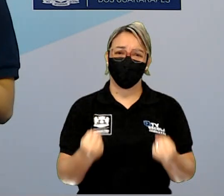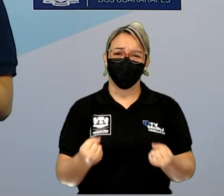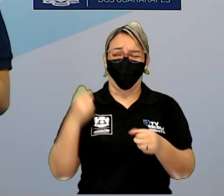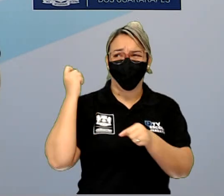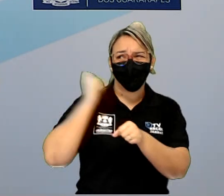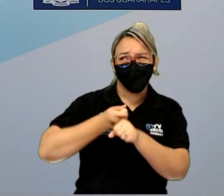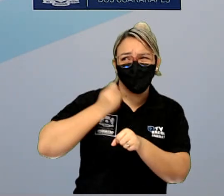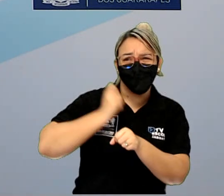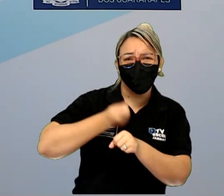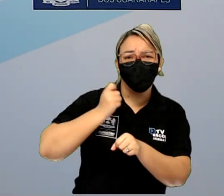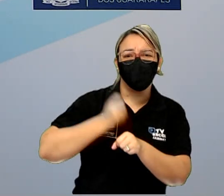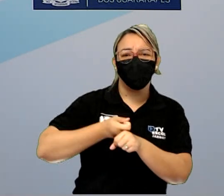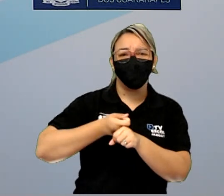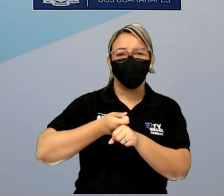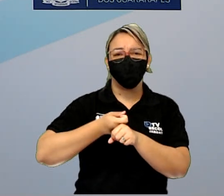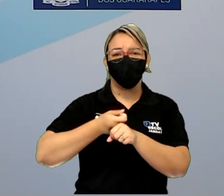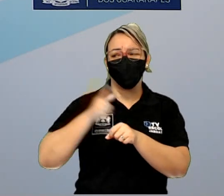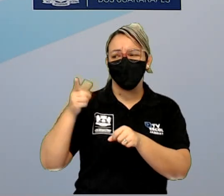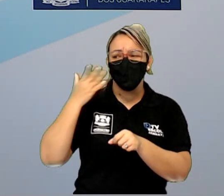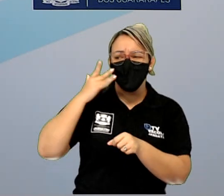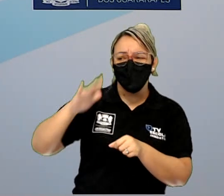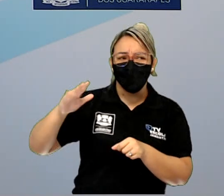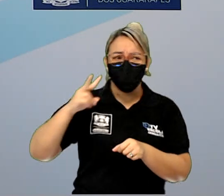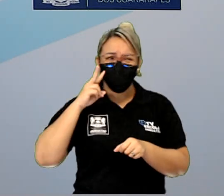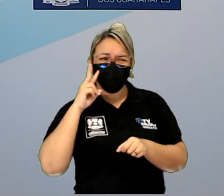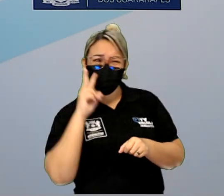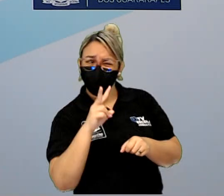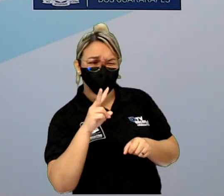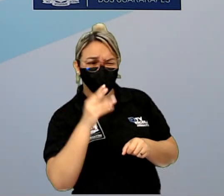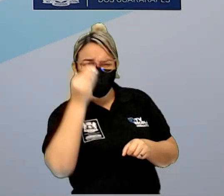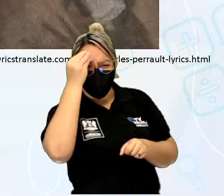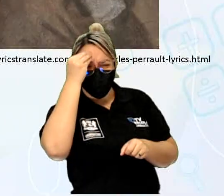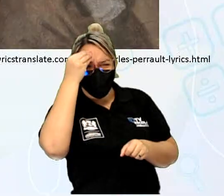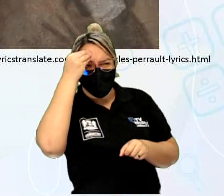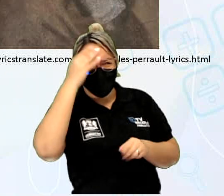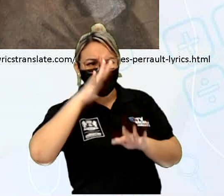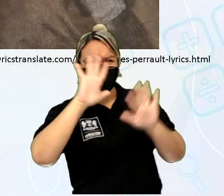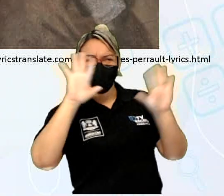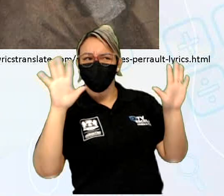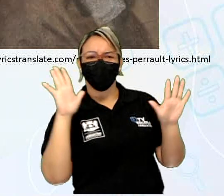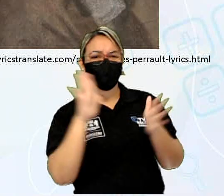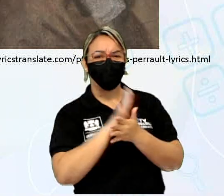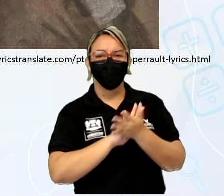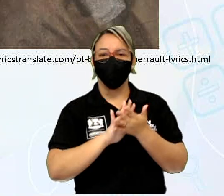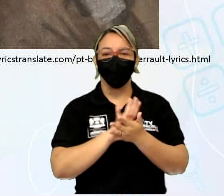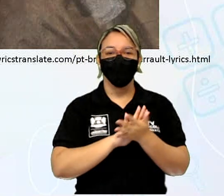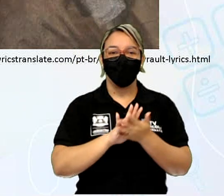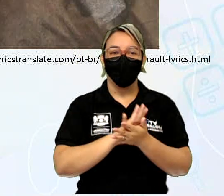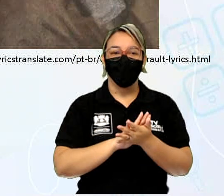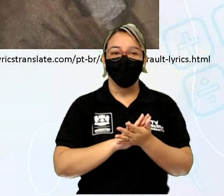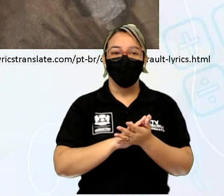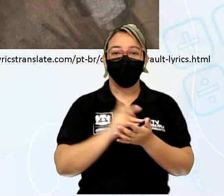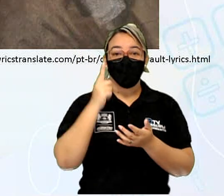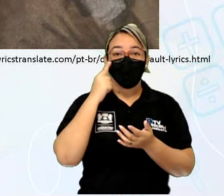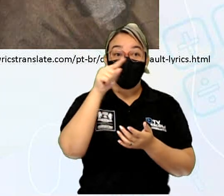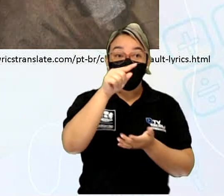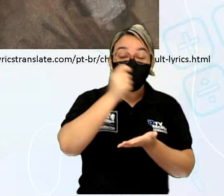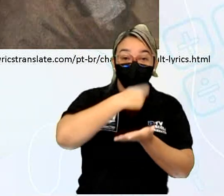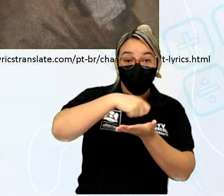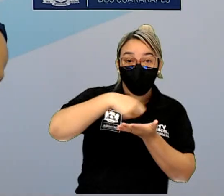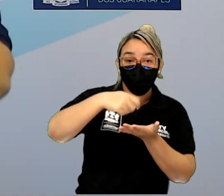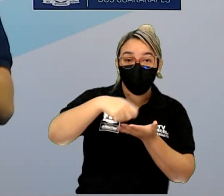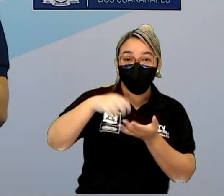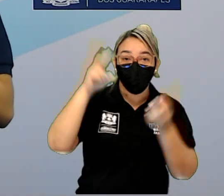duras, mesmo com um caráter educativo. Quando ele escreveu Chapeuzinho Vermelho,